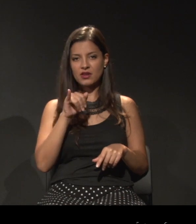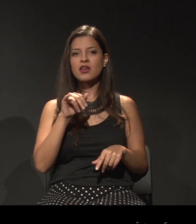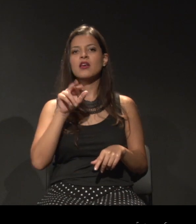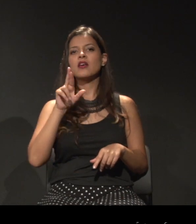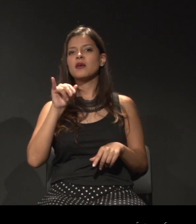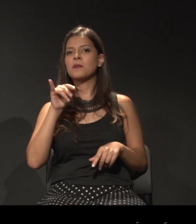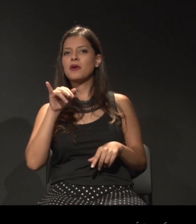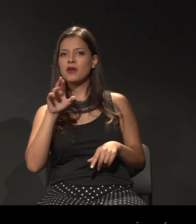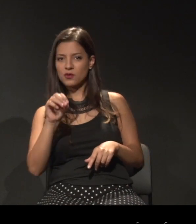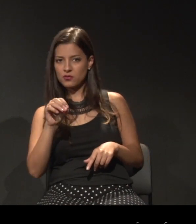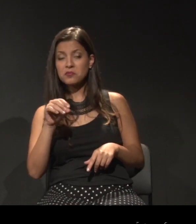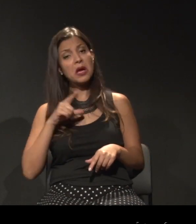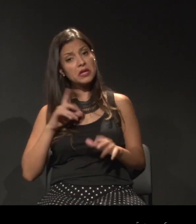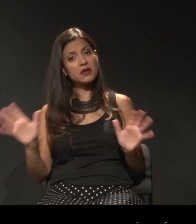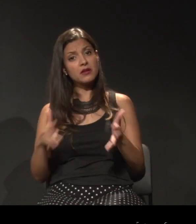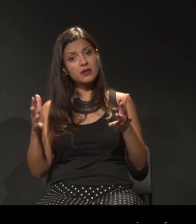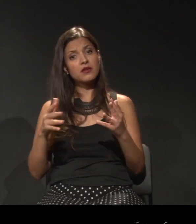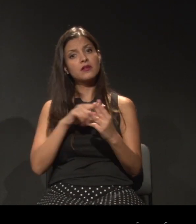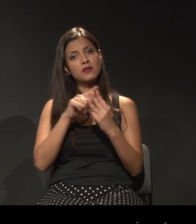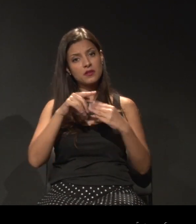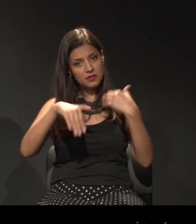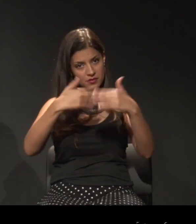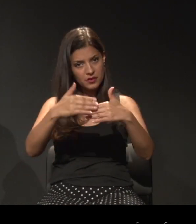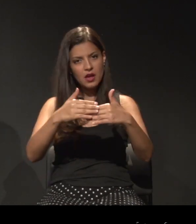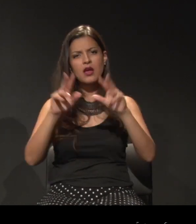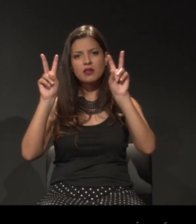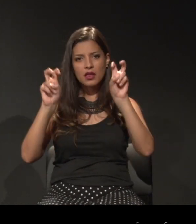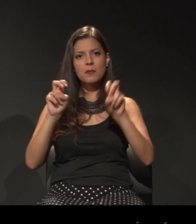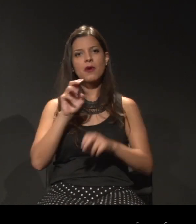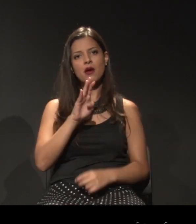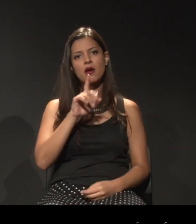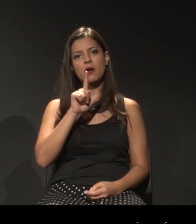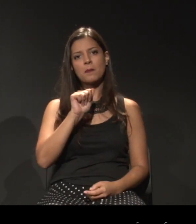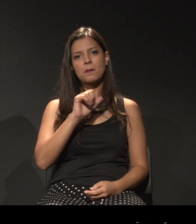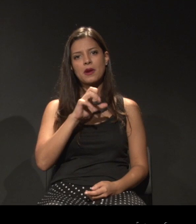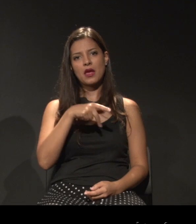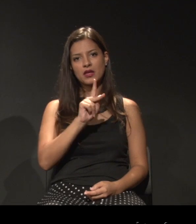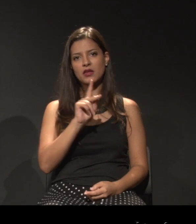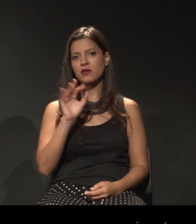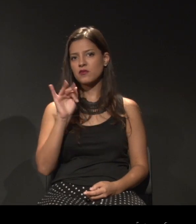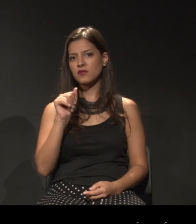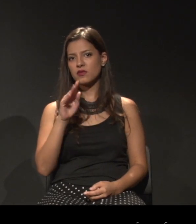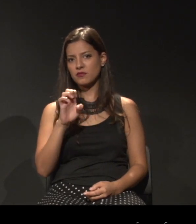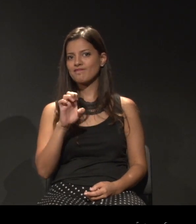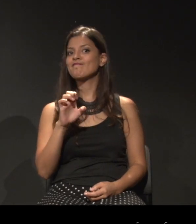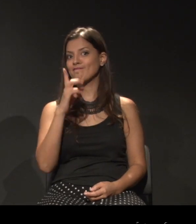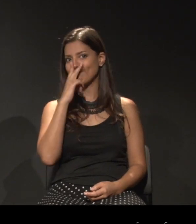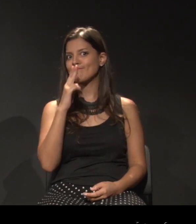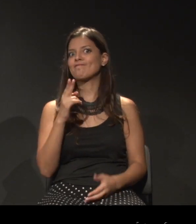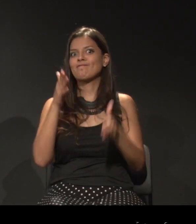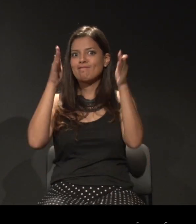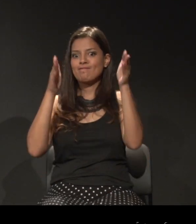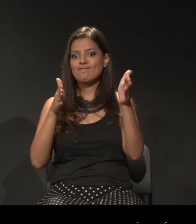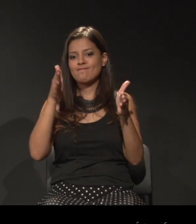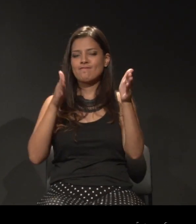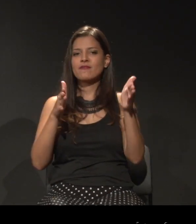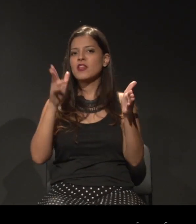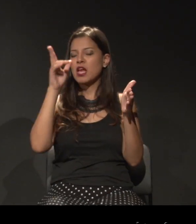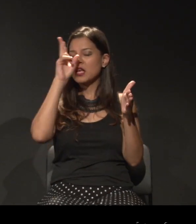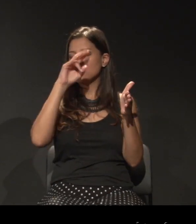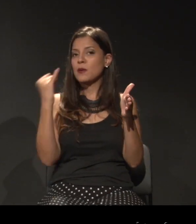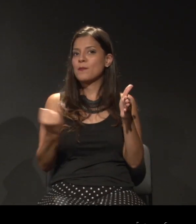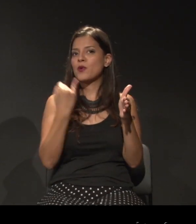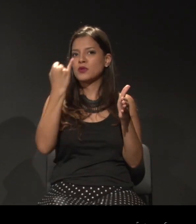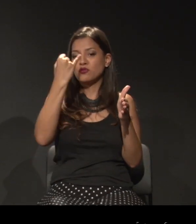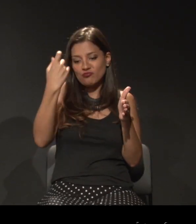com a contestação a respeito do Blackface. Eu acho que foi um momento muito histórico aqui para a gente, para o